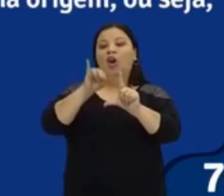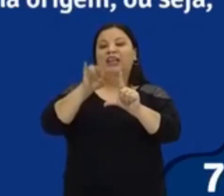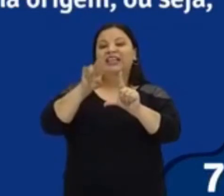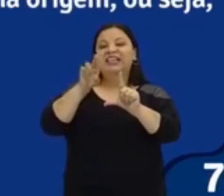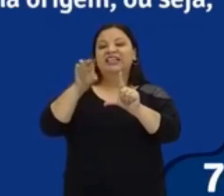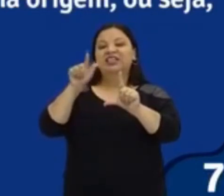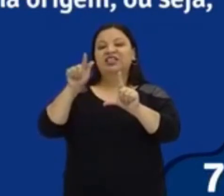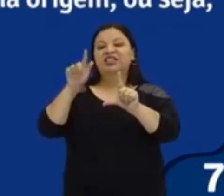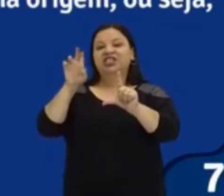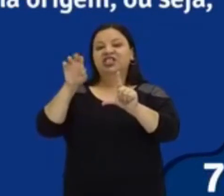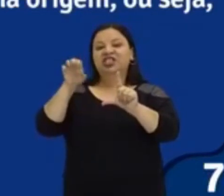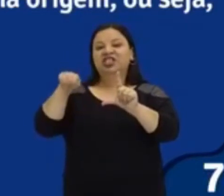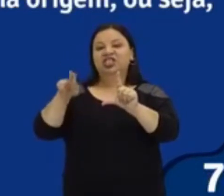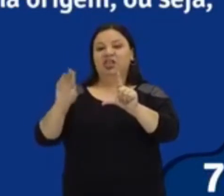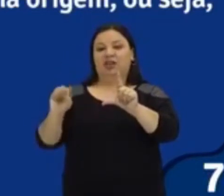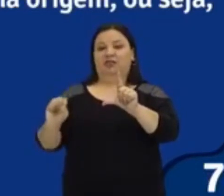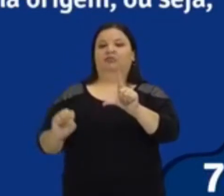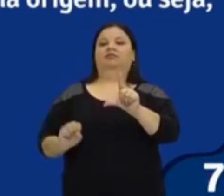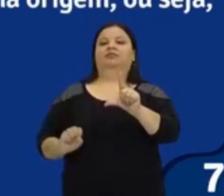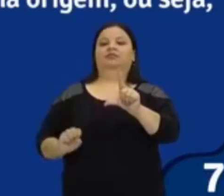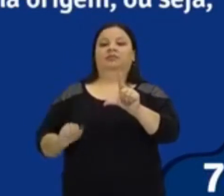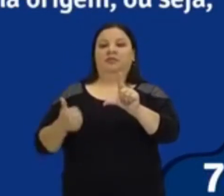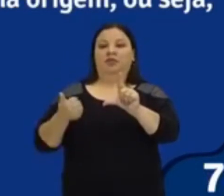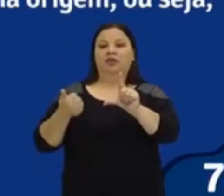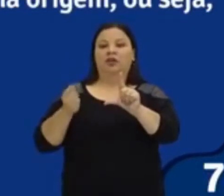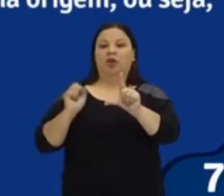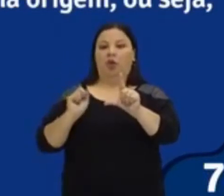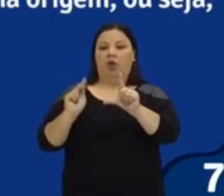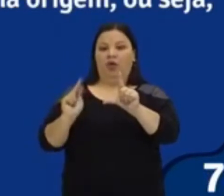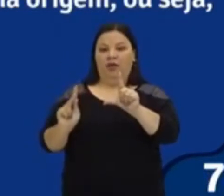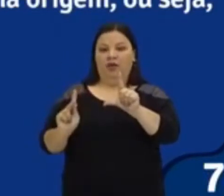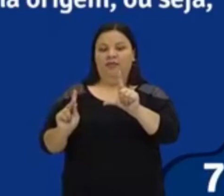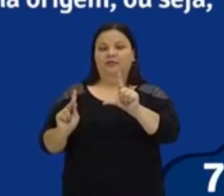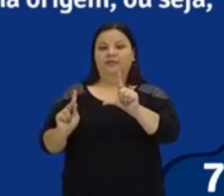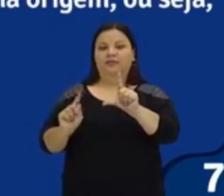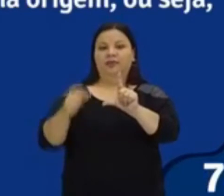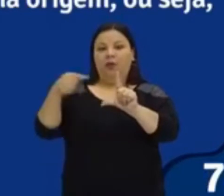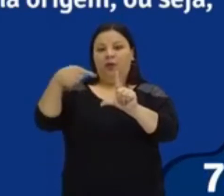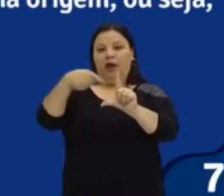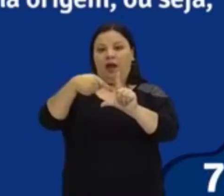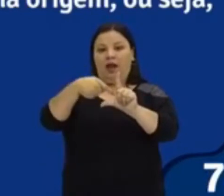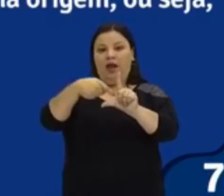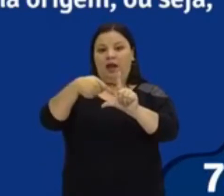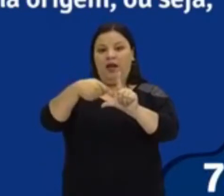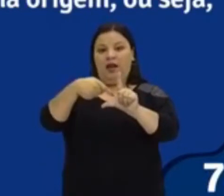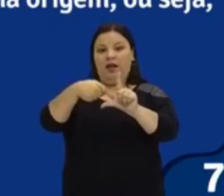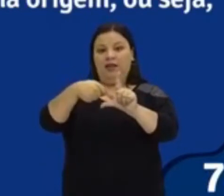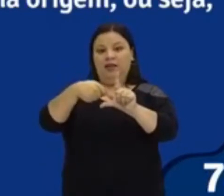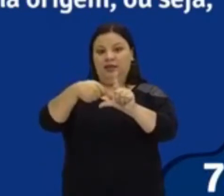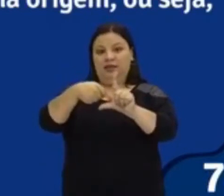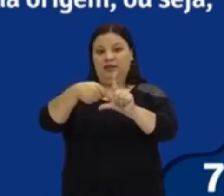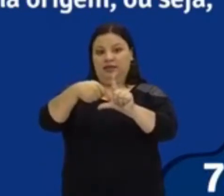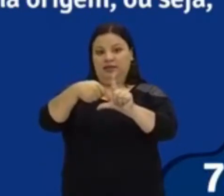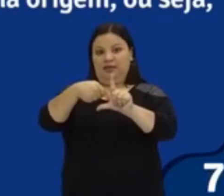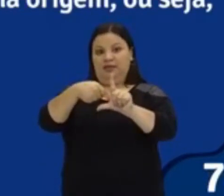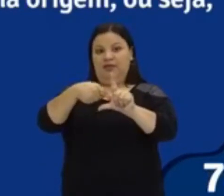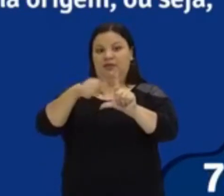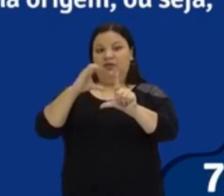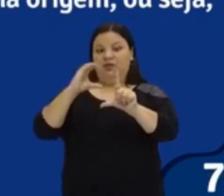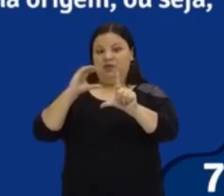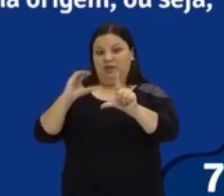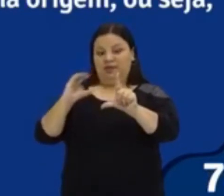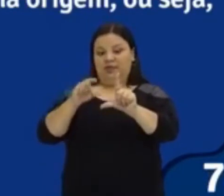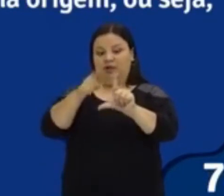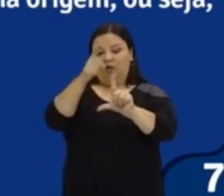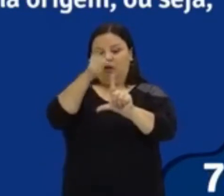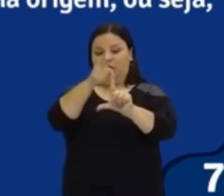origem, então, vai passar aqui, olha, justamente no ponto de encontro entre o eixo X e o eixo Y. A